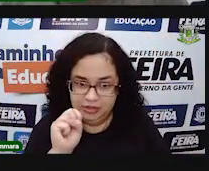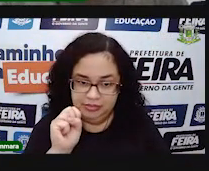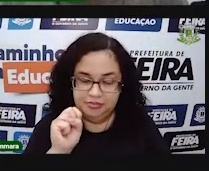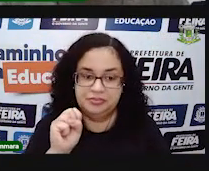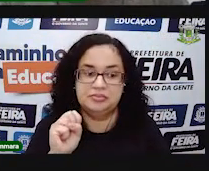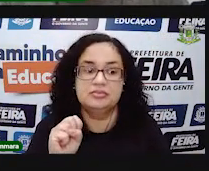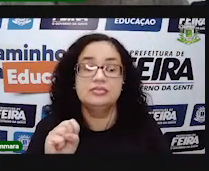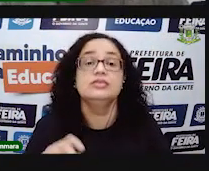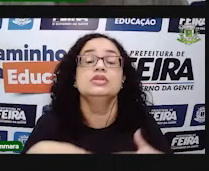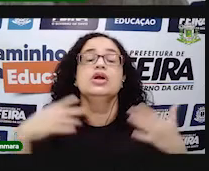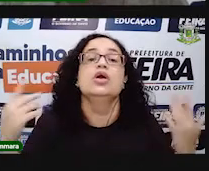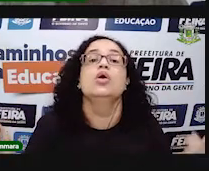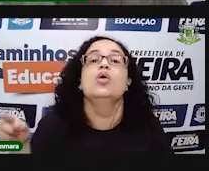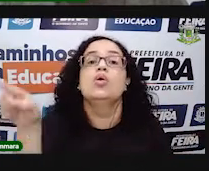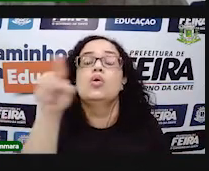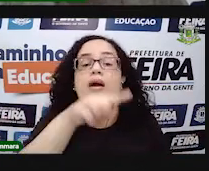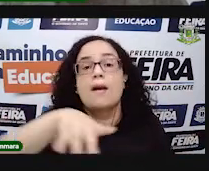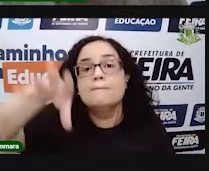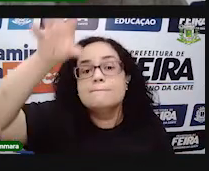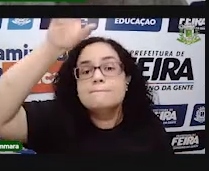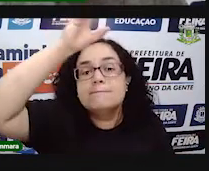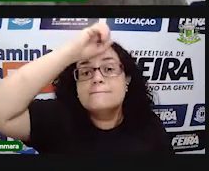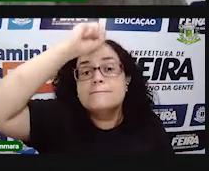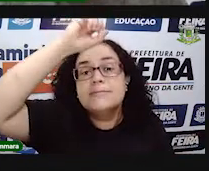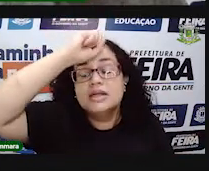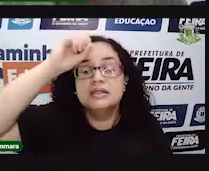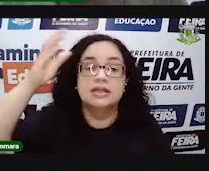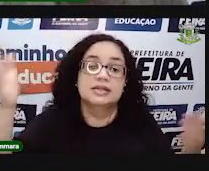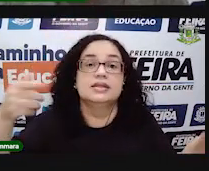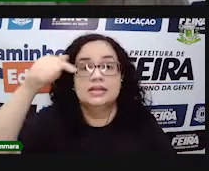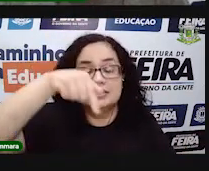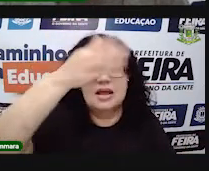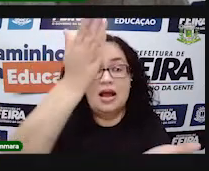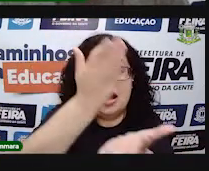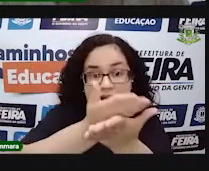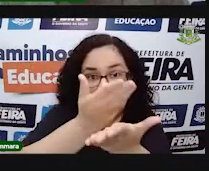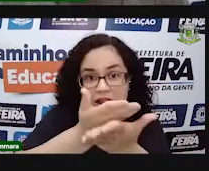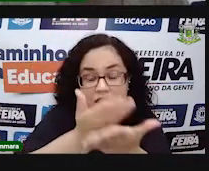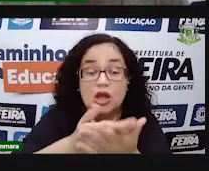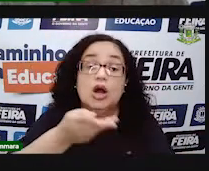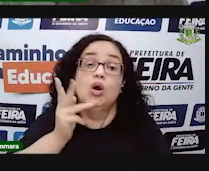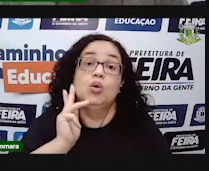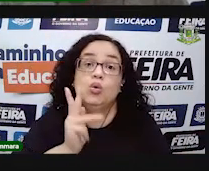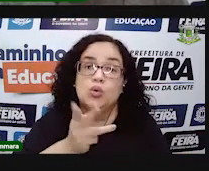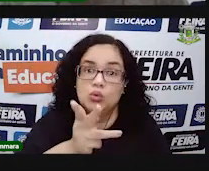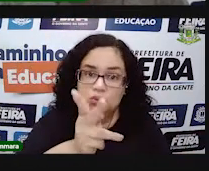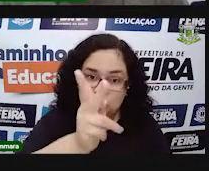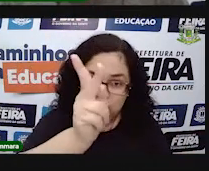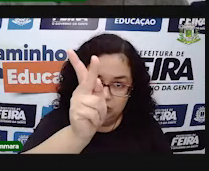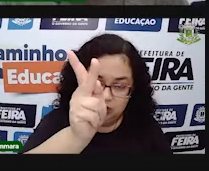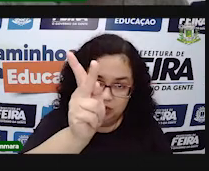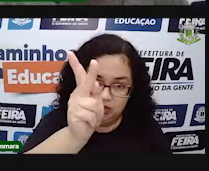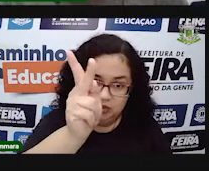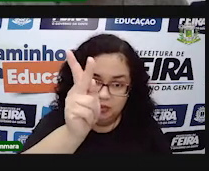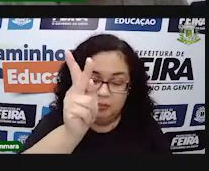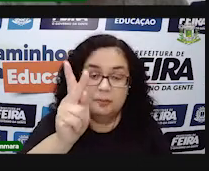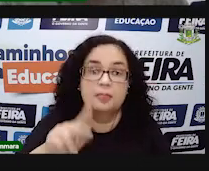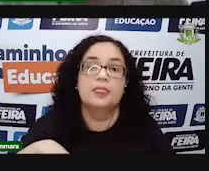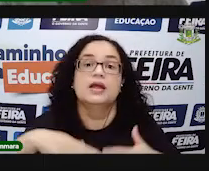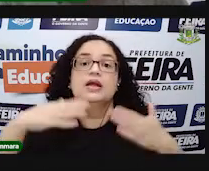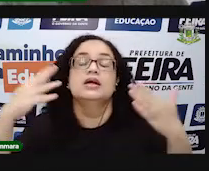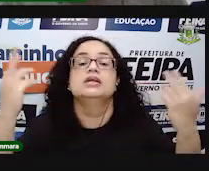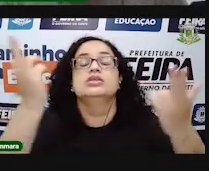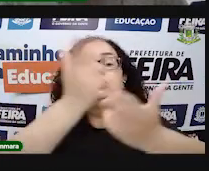Educação do nosso município. O que é que nós vamos aprender nessa